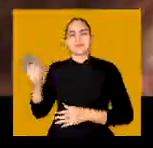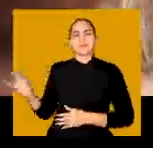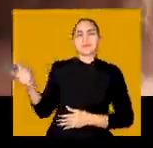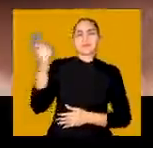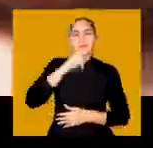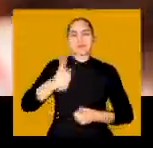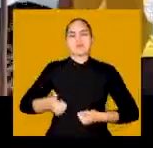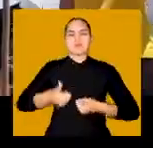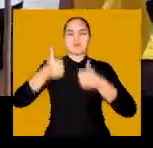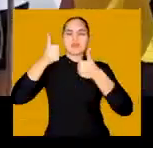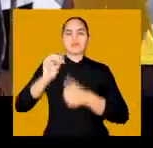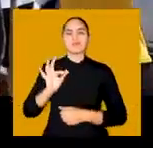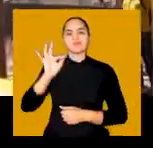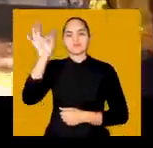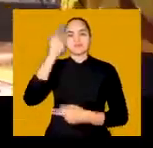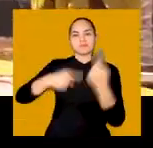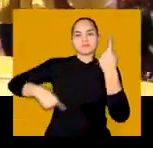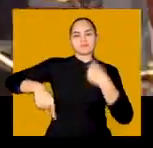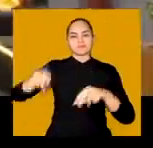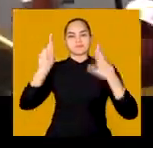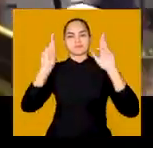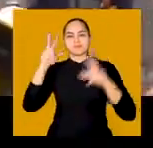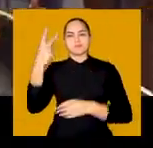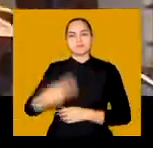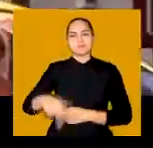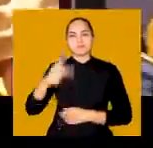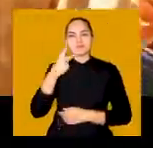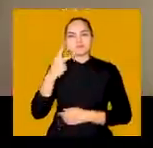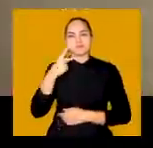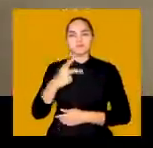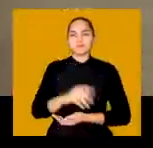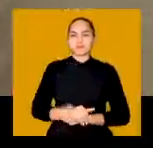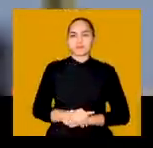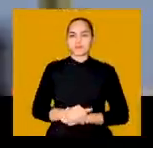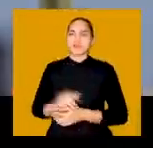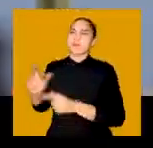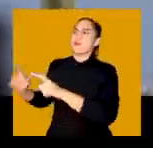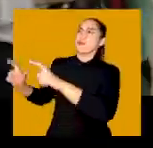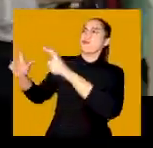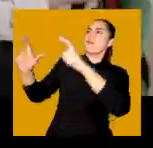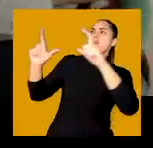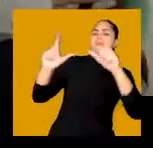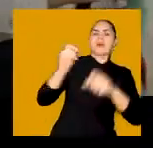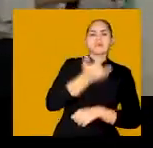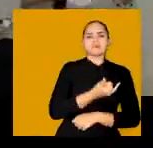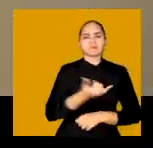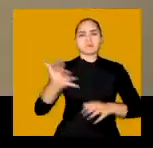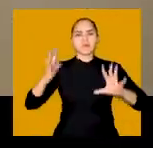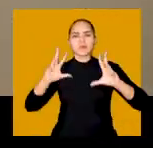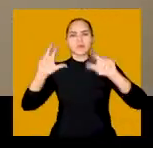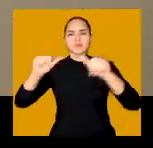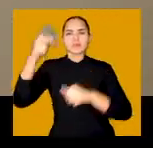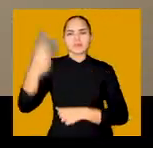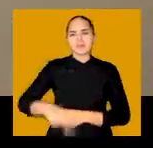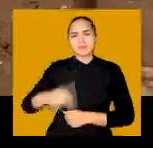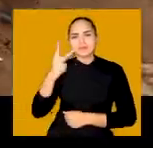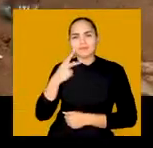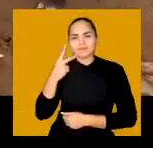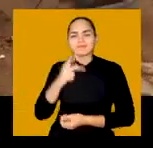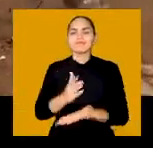assim vamos construir um futuro inovador para a nossa Fortaleza. De norte a sul, de leste a oeste da cidade.